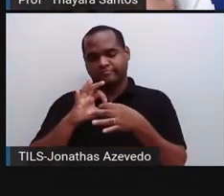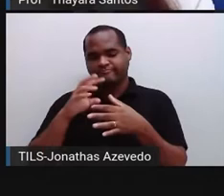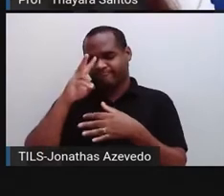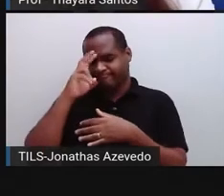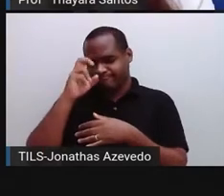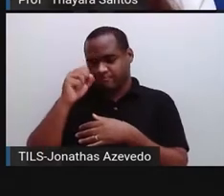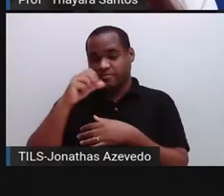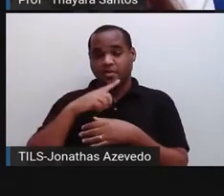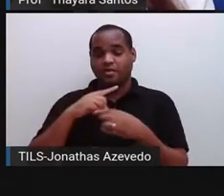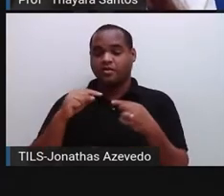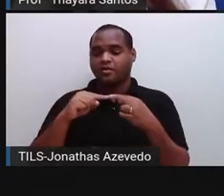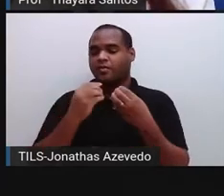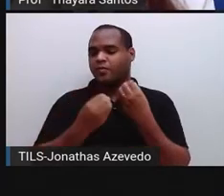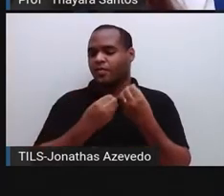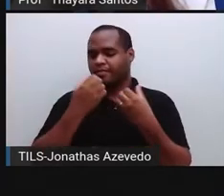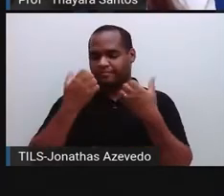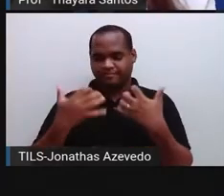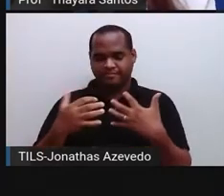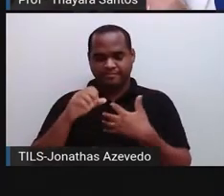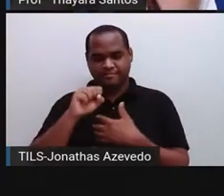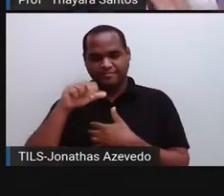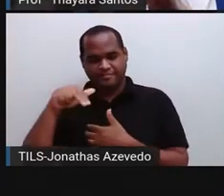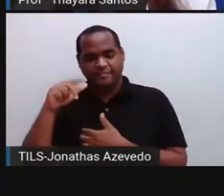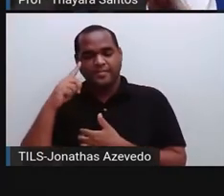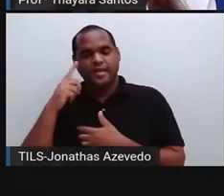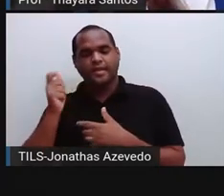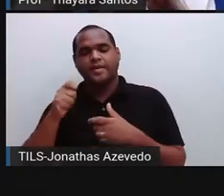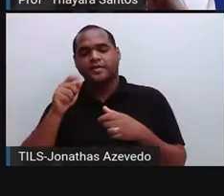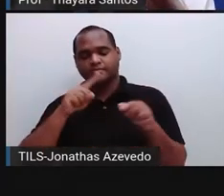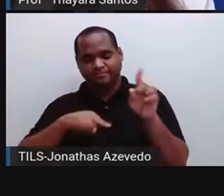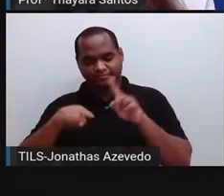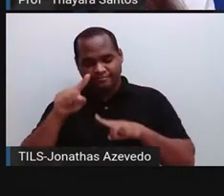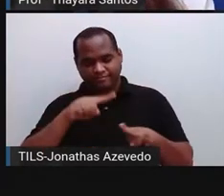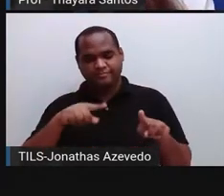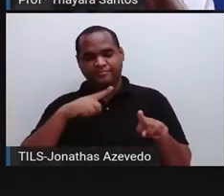efetuar a ação que o sistema nervoso vai comandar.